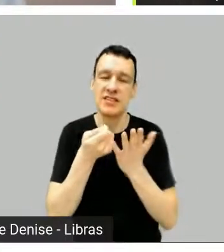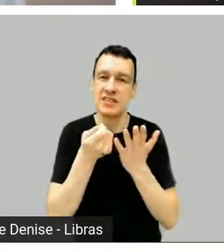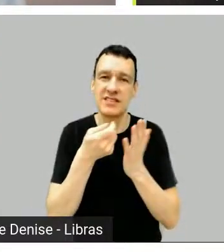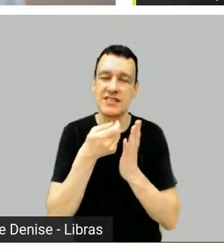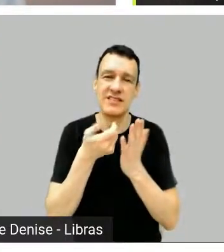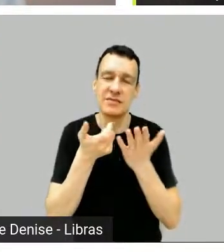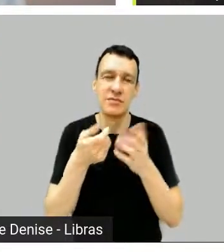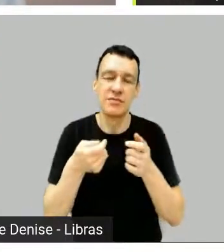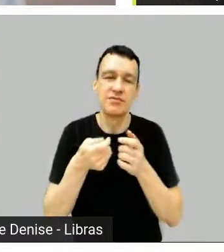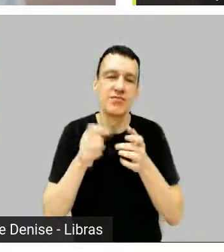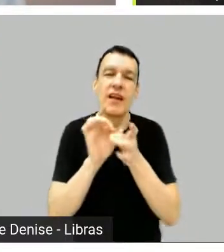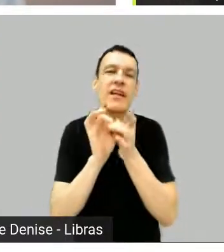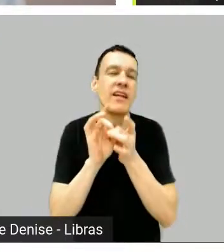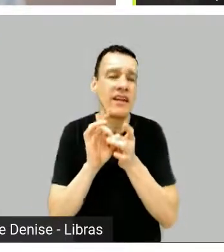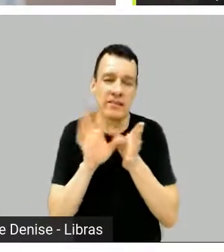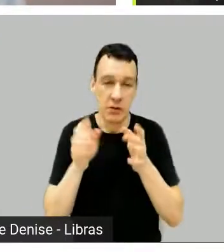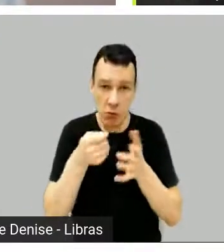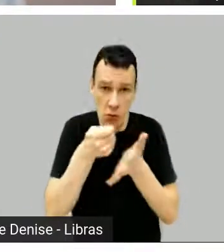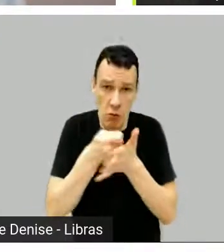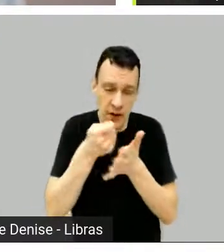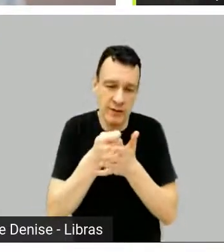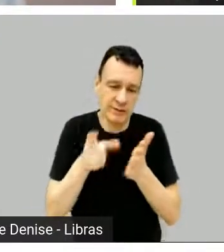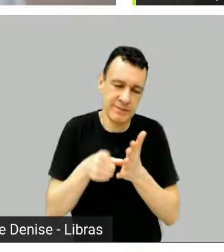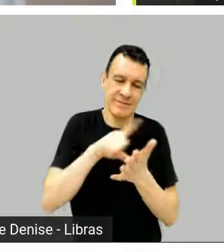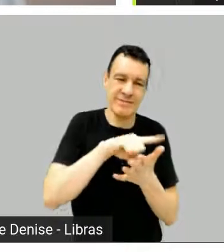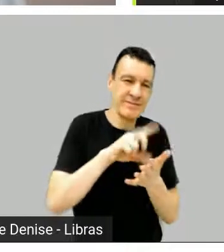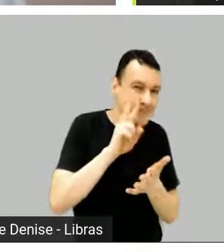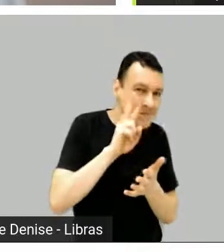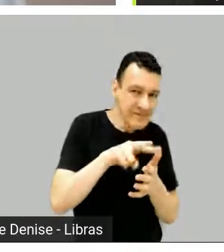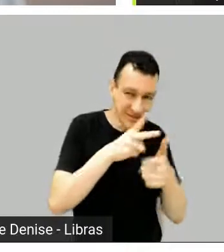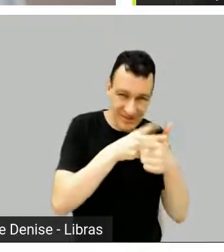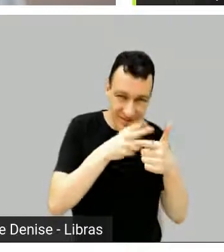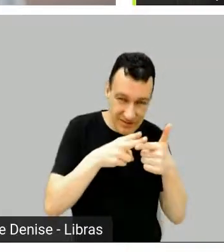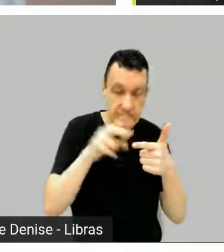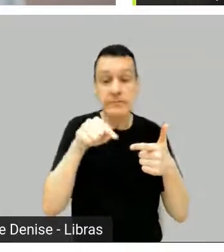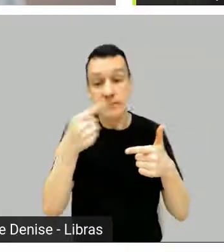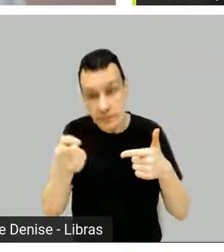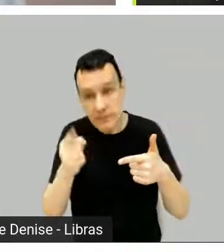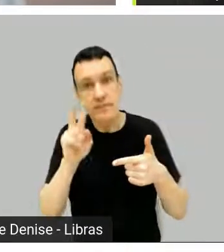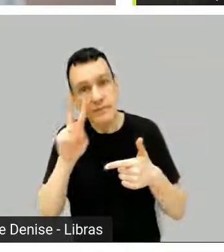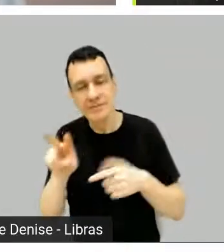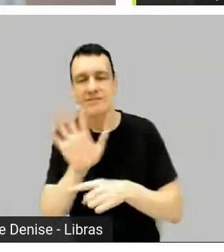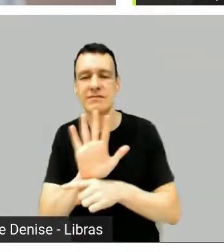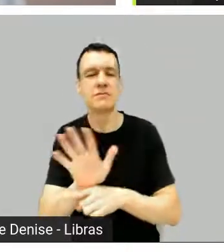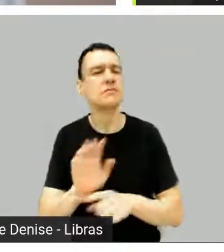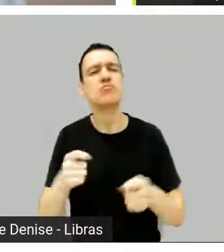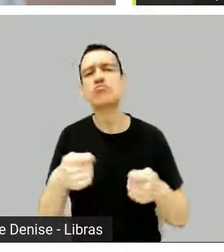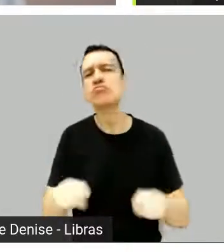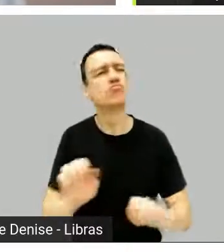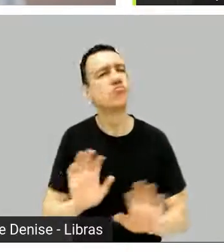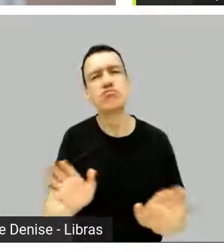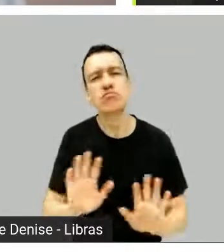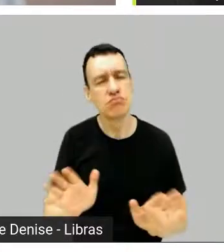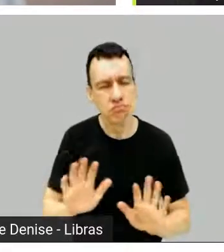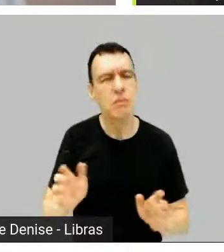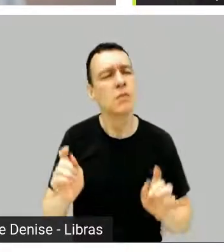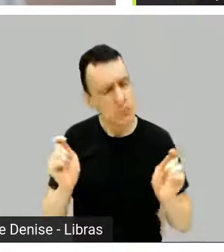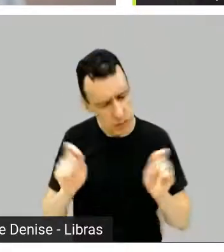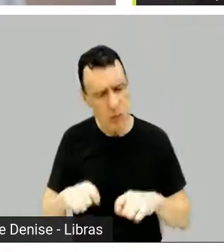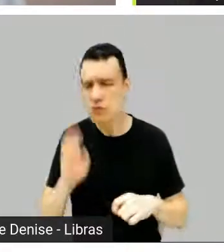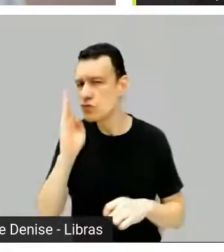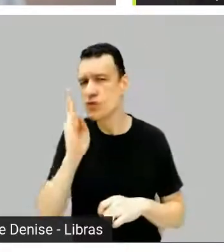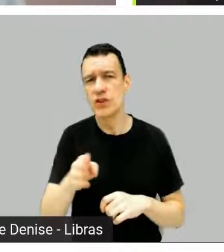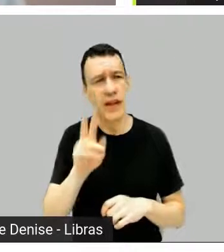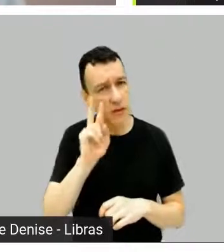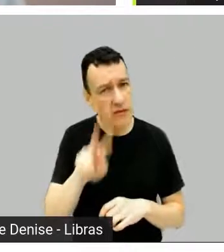a série para entender e que, ao mesmo tempo, traz a proposta de trazer alguma coisa nova para quem